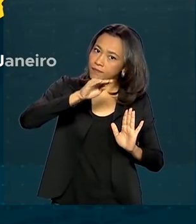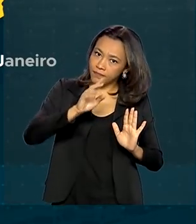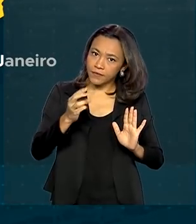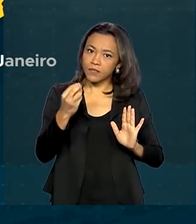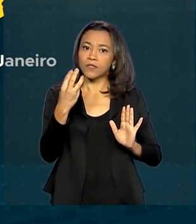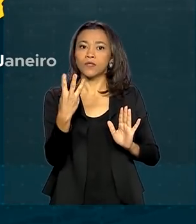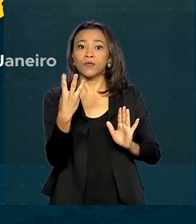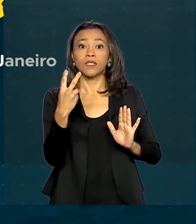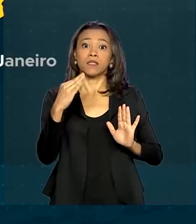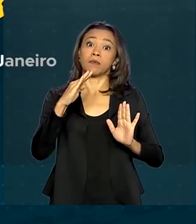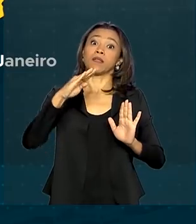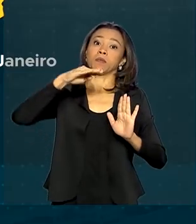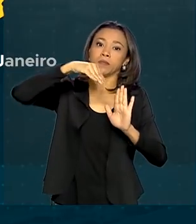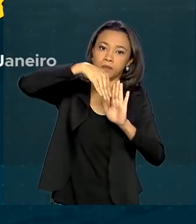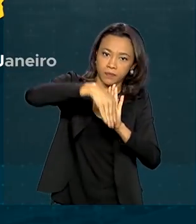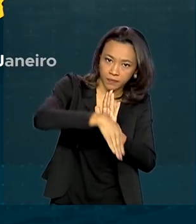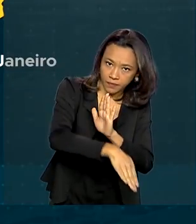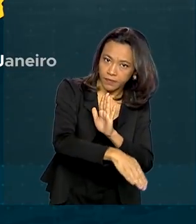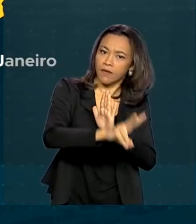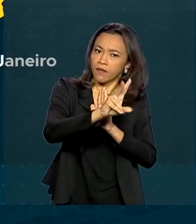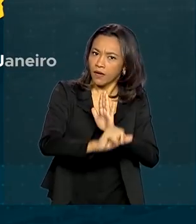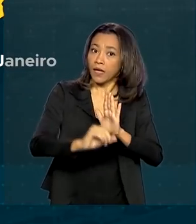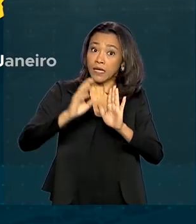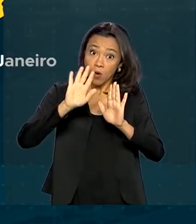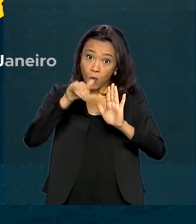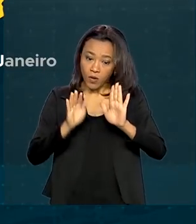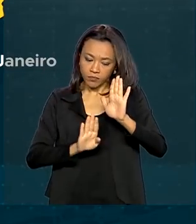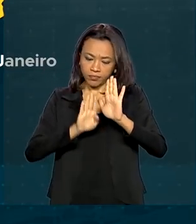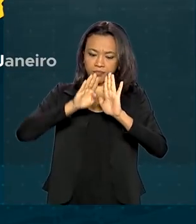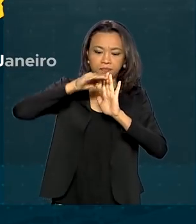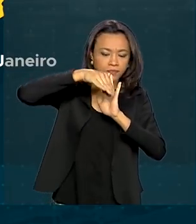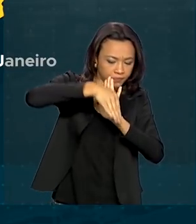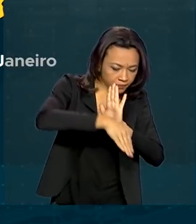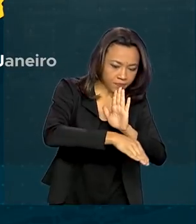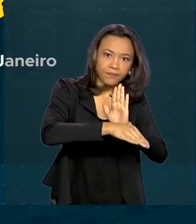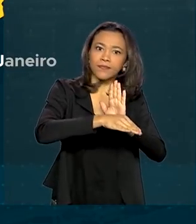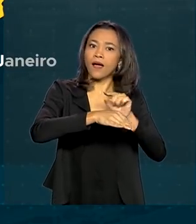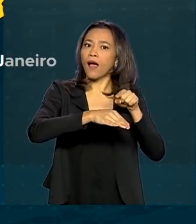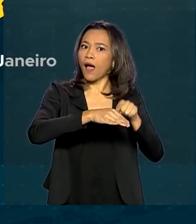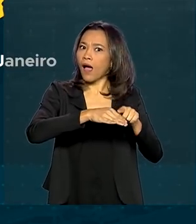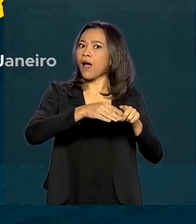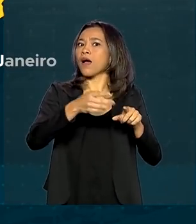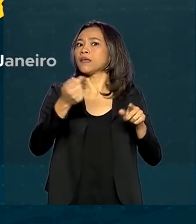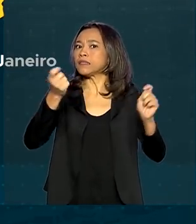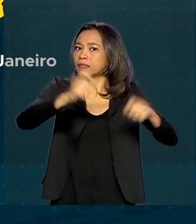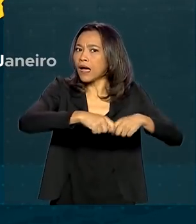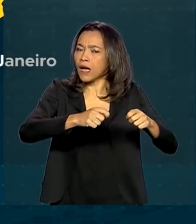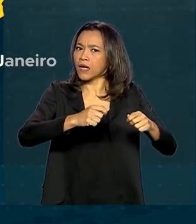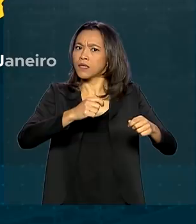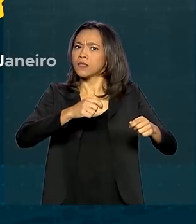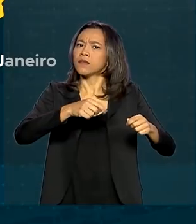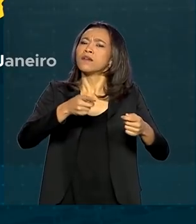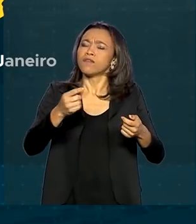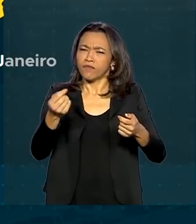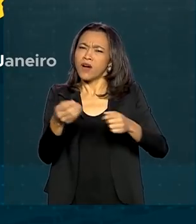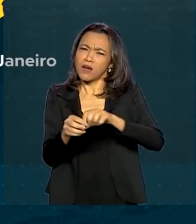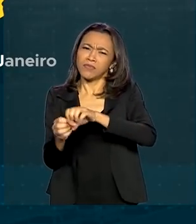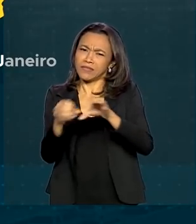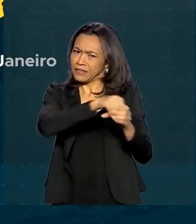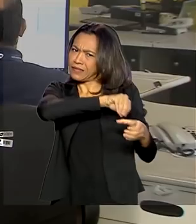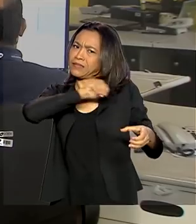três meses lá em cima e desce. Quando ele descer, nós temos que ter condições de começar a sair da crise